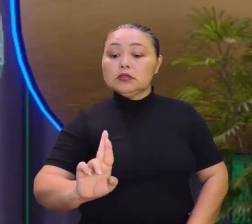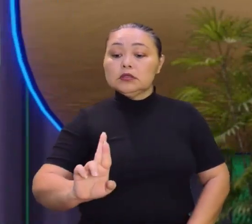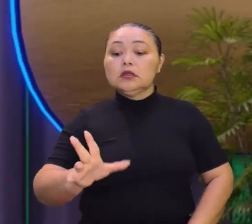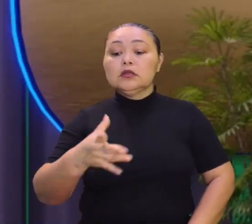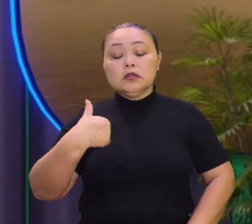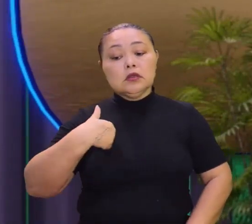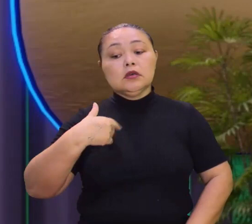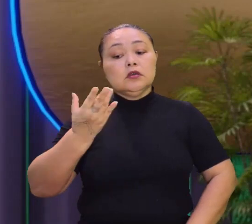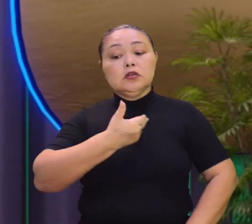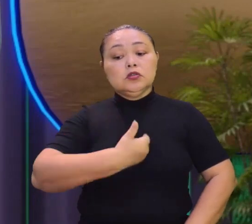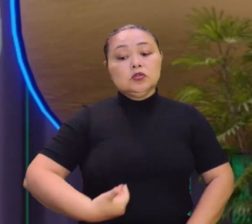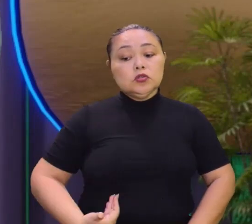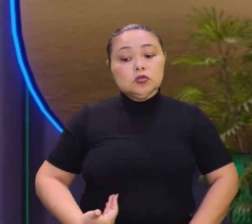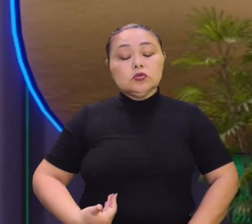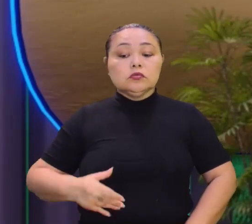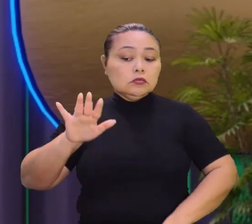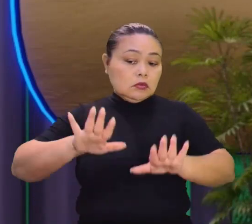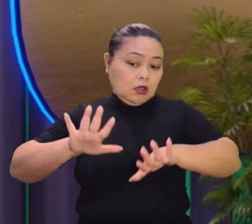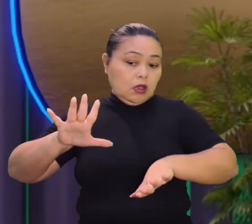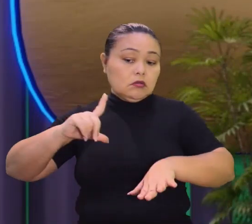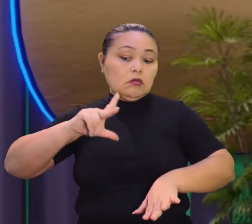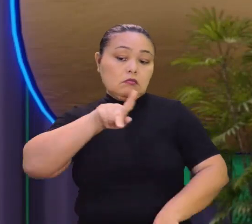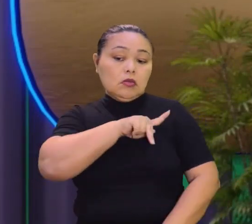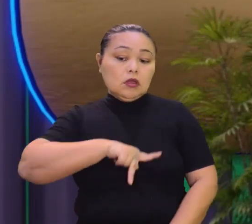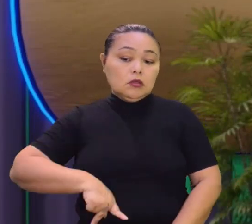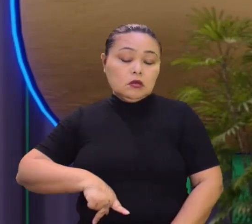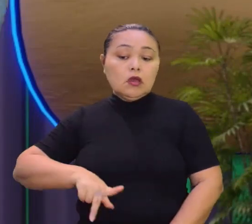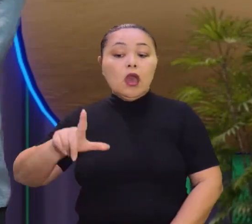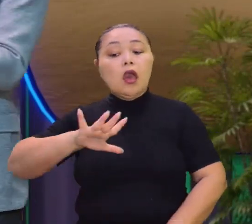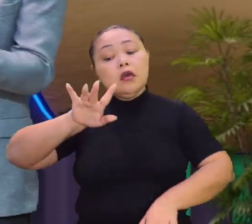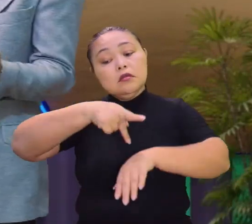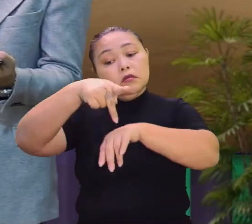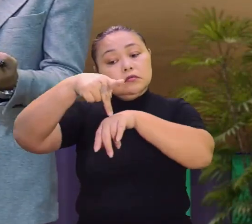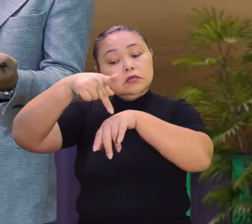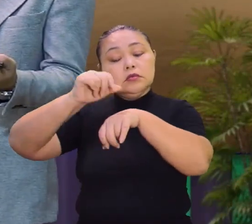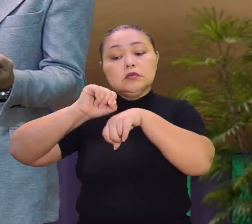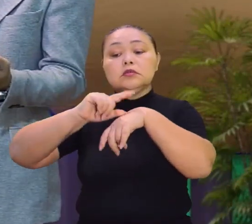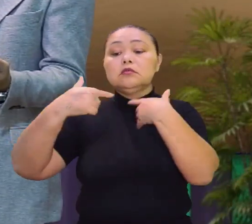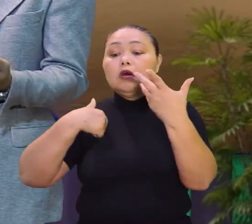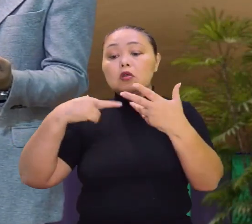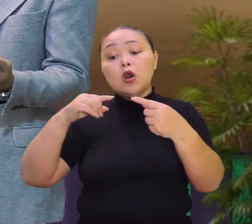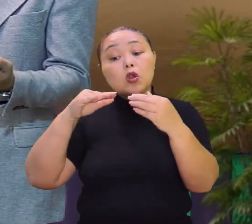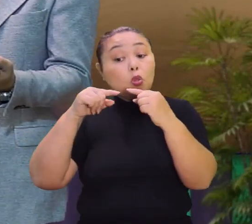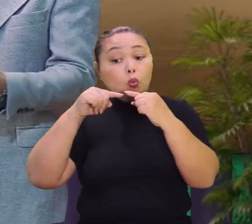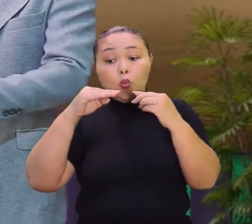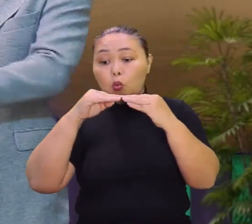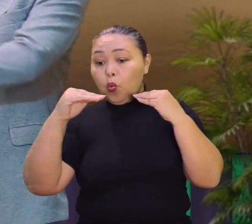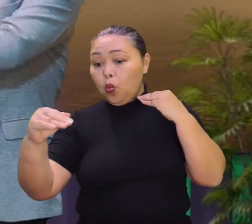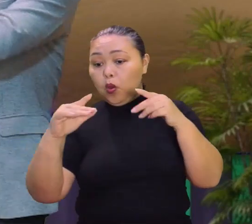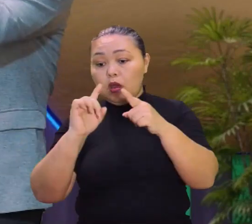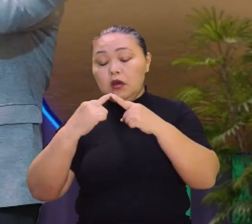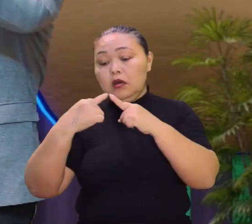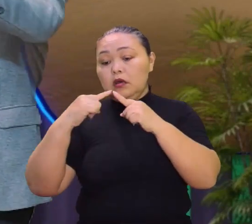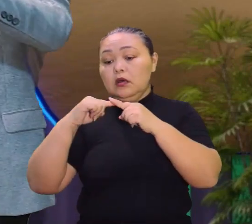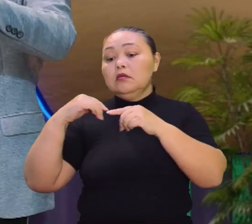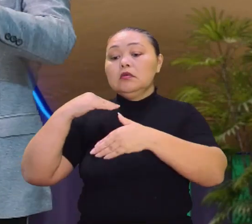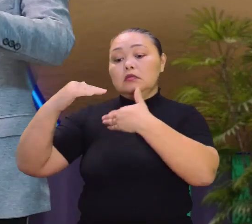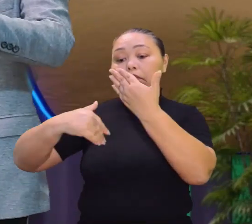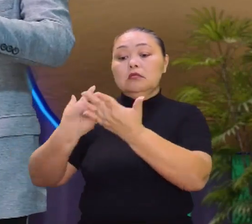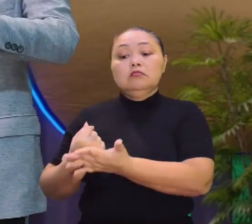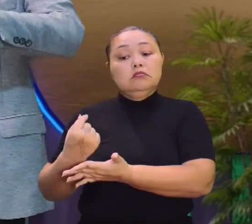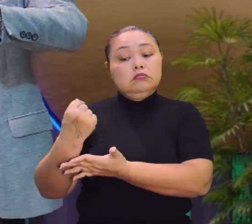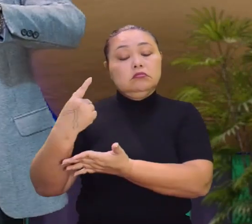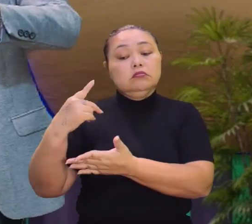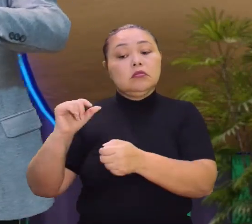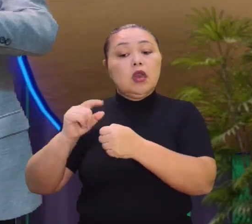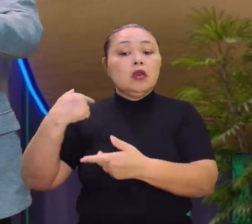alguns países aí que, por exemplo, não concordam, porque vai afetar o seu desenvolvimento econômico e aí não pensa no todo